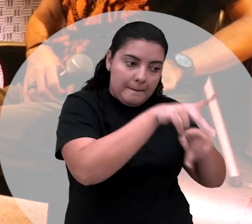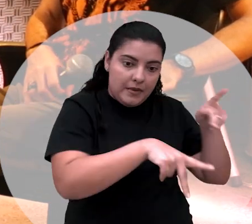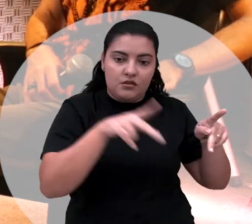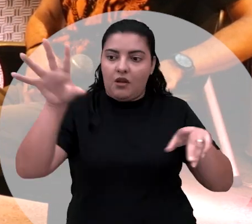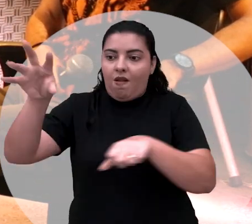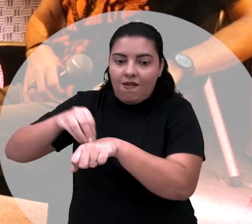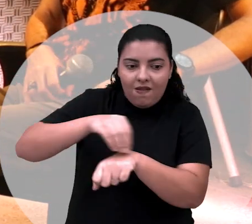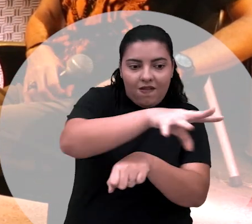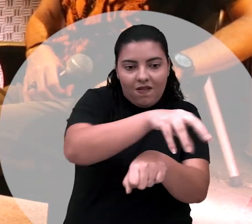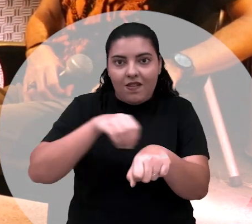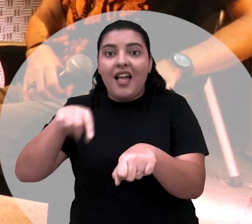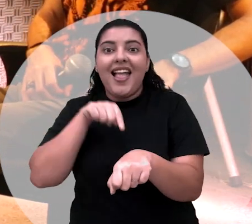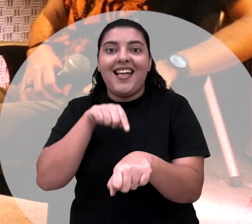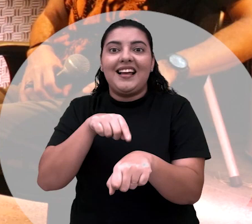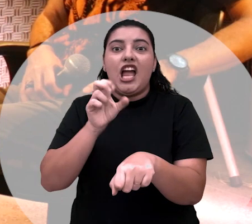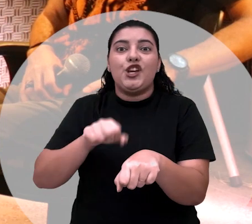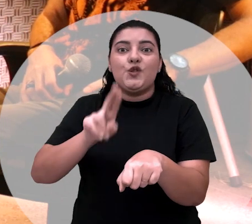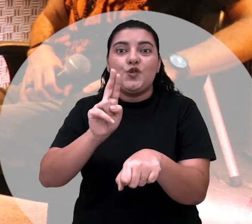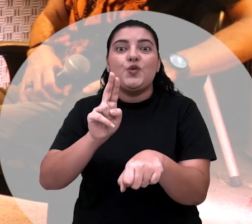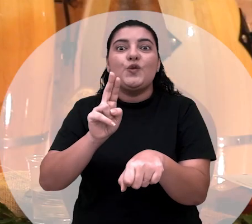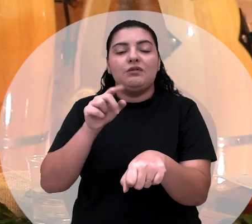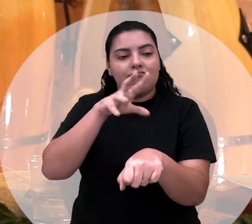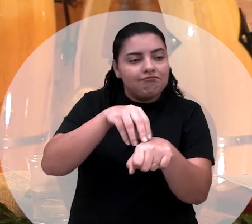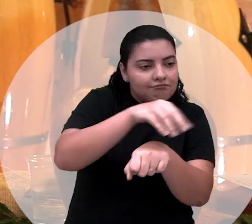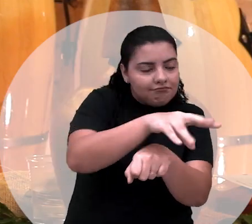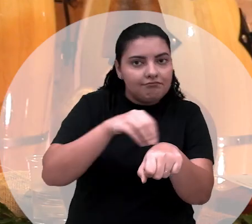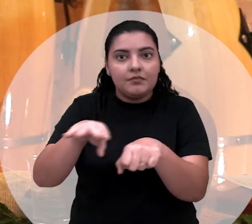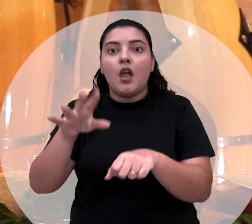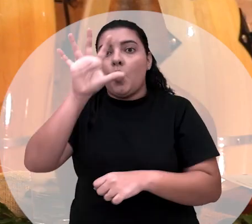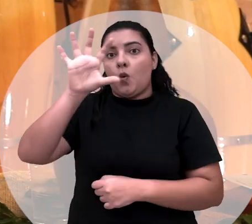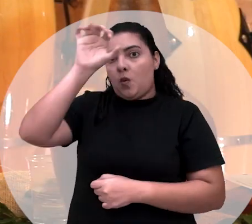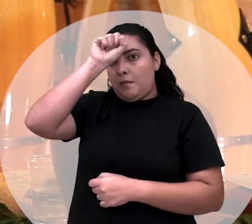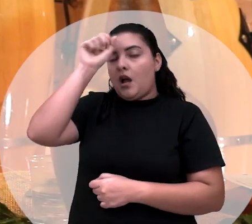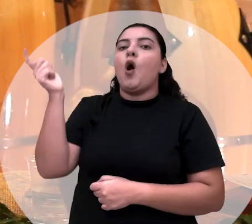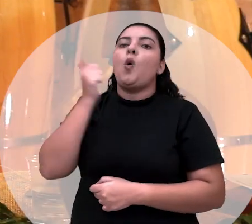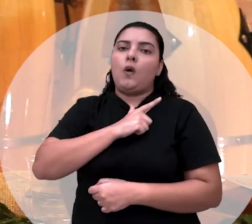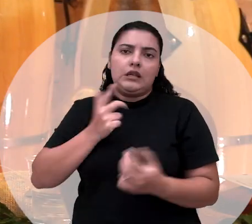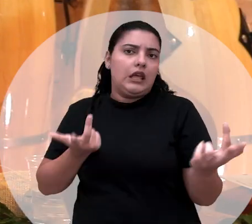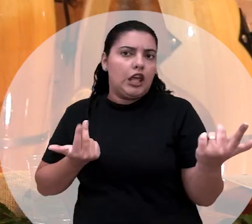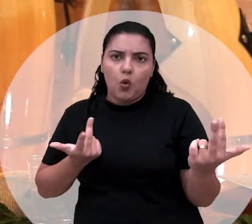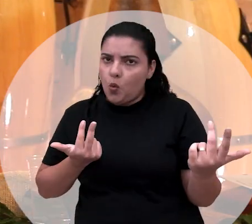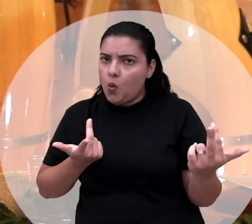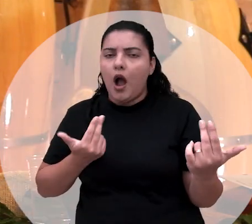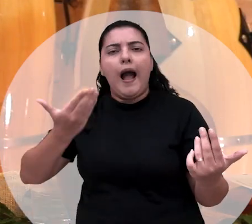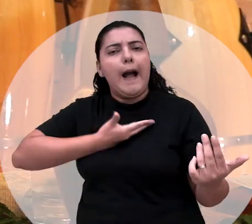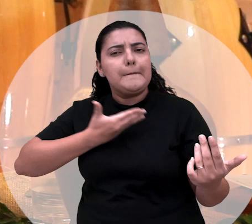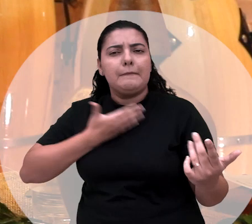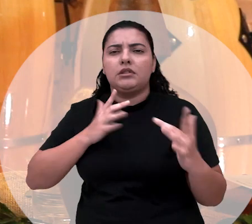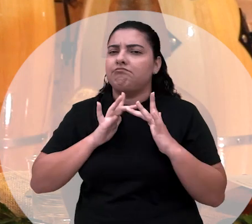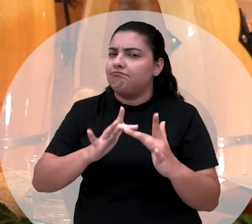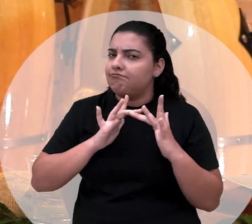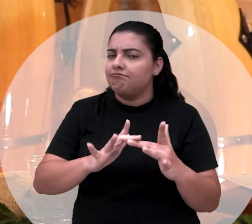terrenos. E aí, dentro da Umbanda, o Exu, ele também continua sendo mensageiro, o amigo fiel.